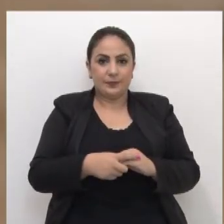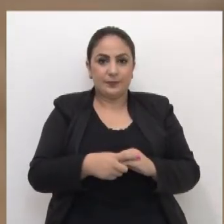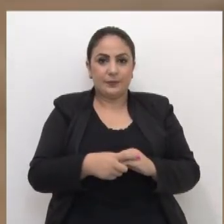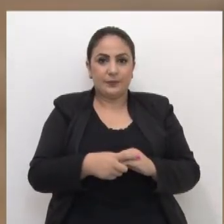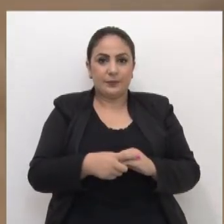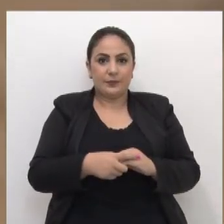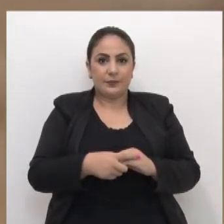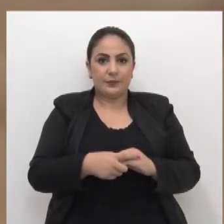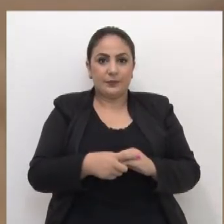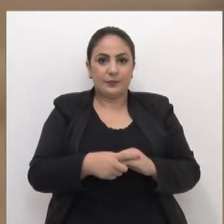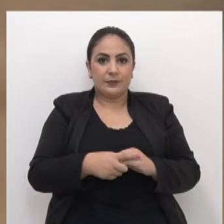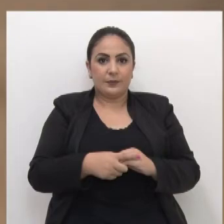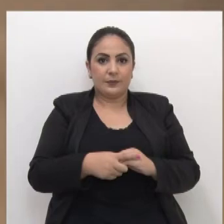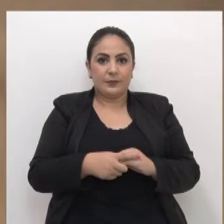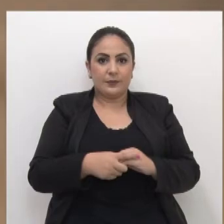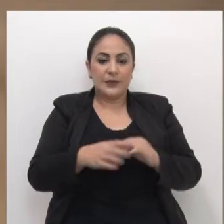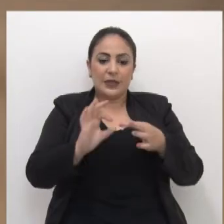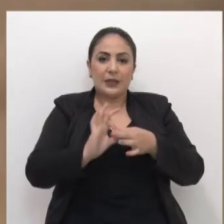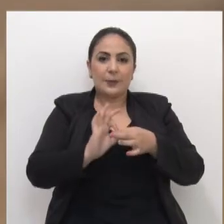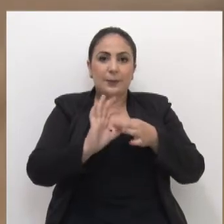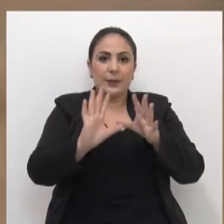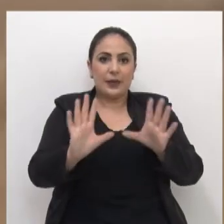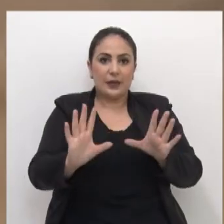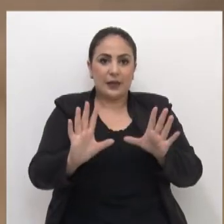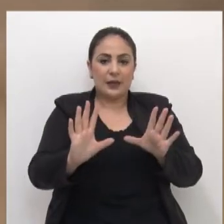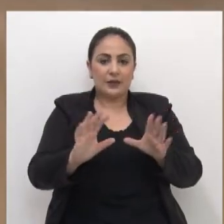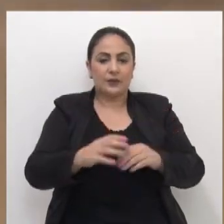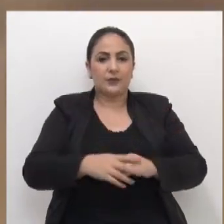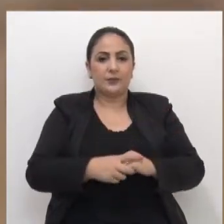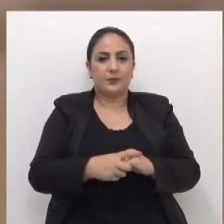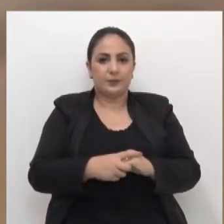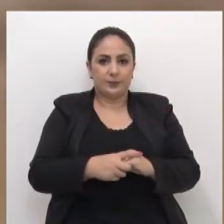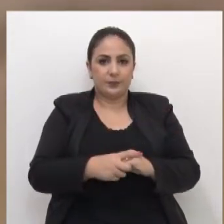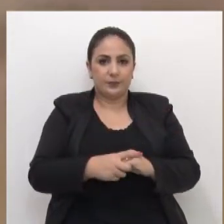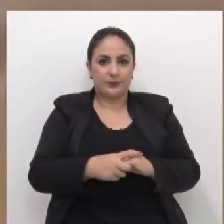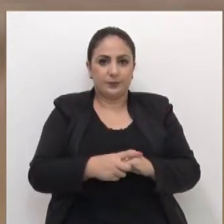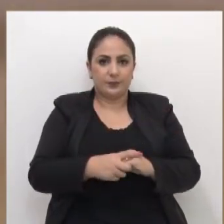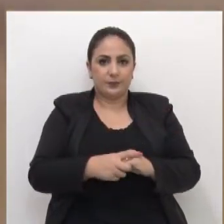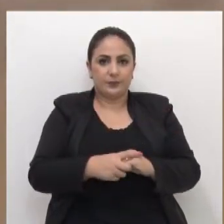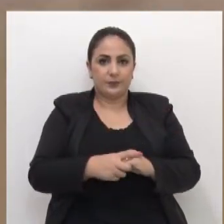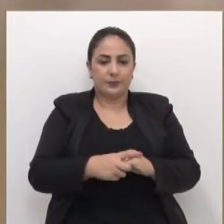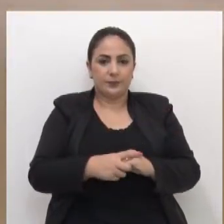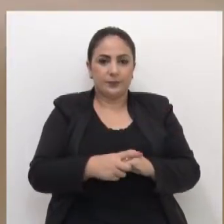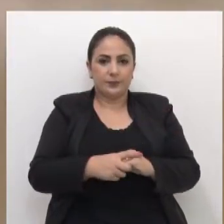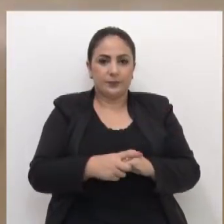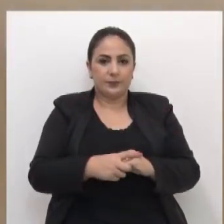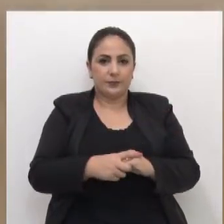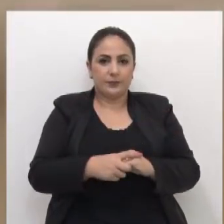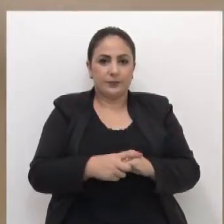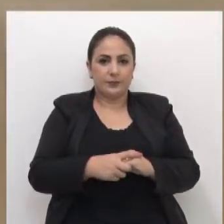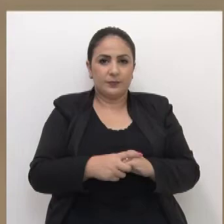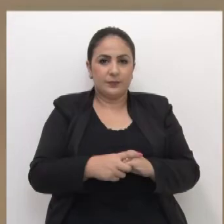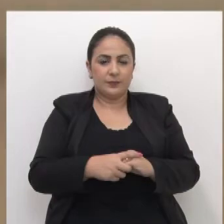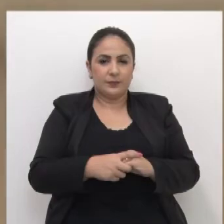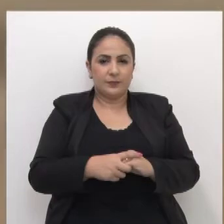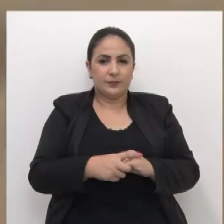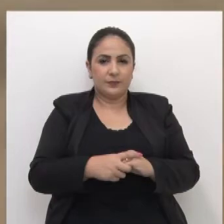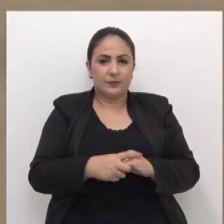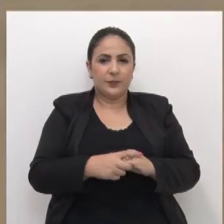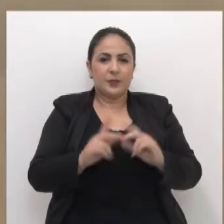Um plano autorizado! Vamos lá, bendindo! Vamos lá, bendindo! pegue! É mais um plano!